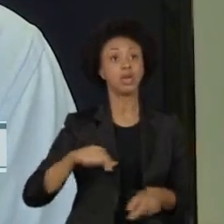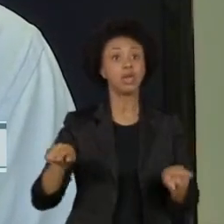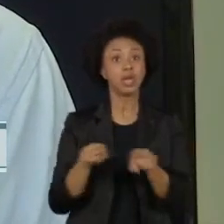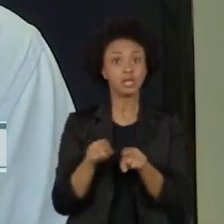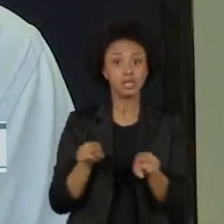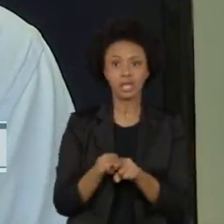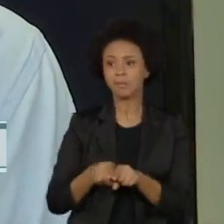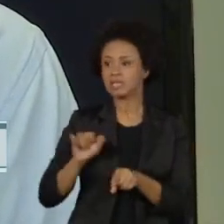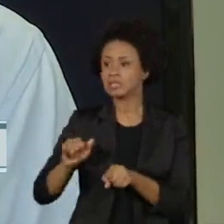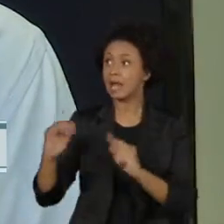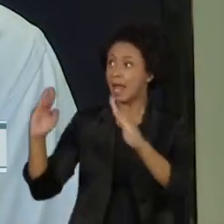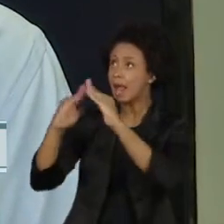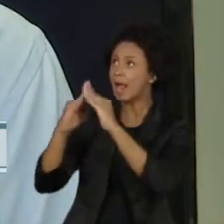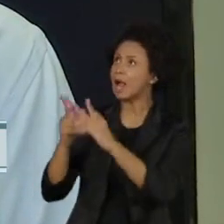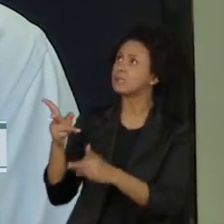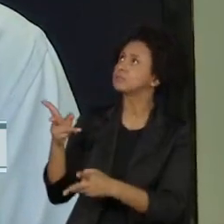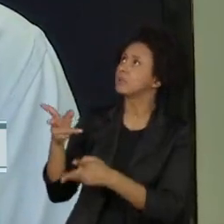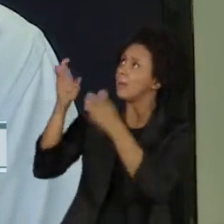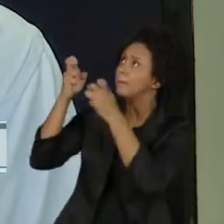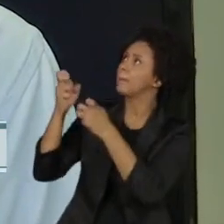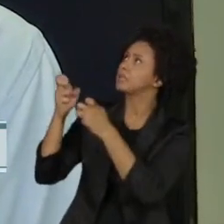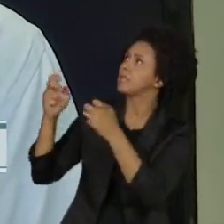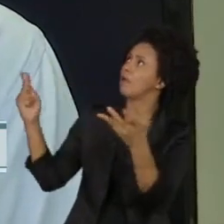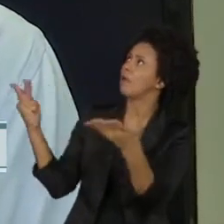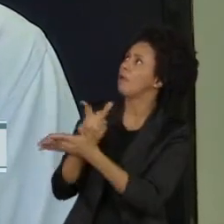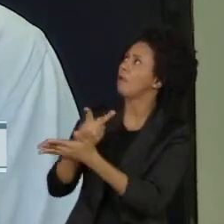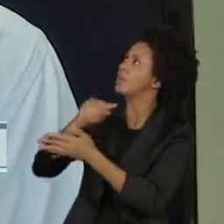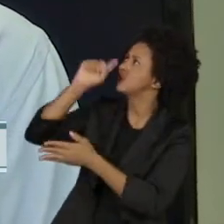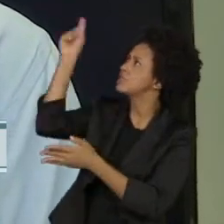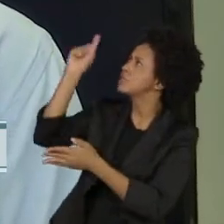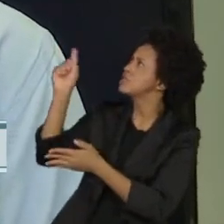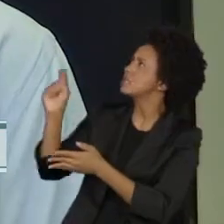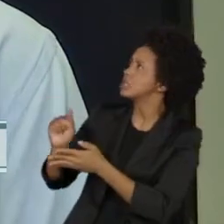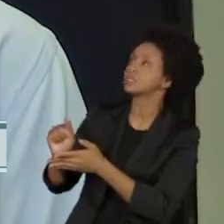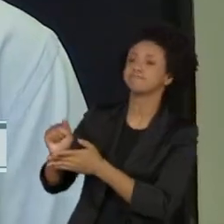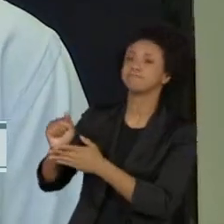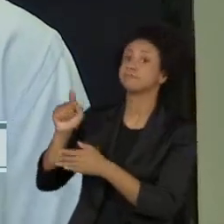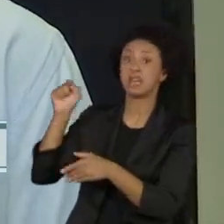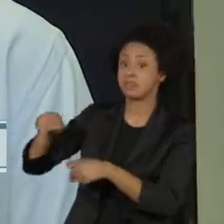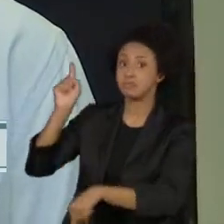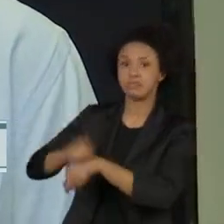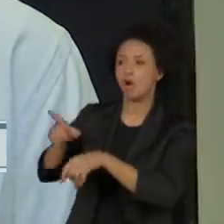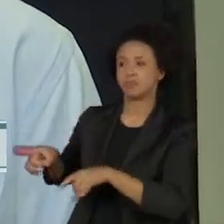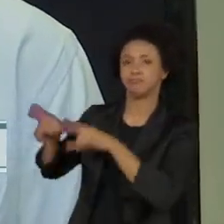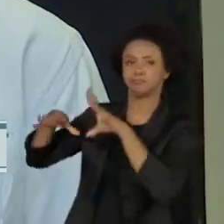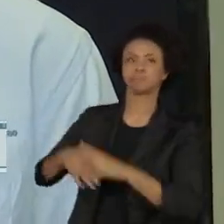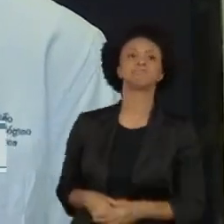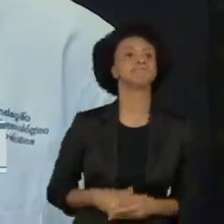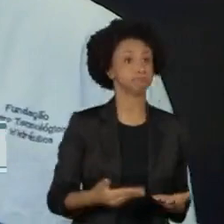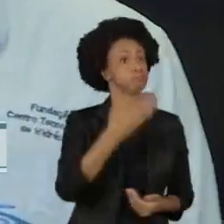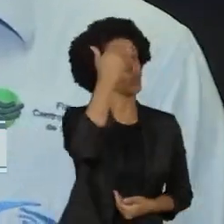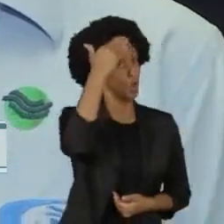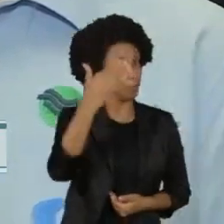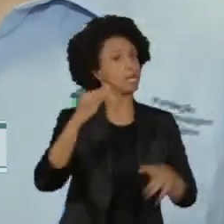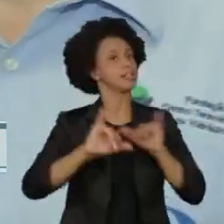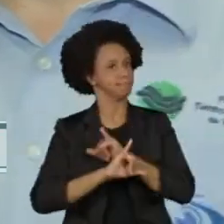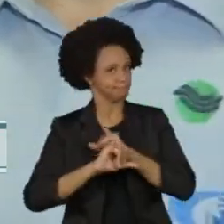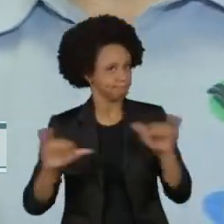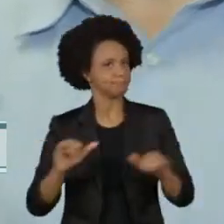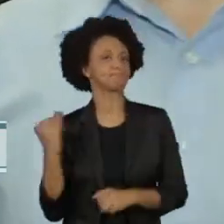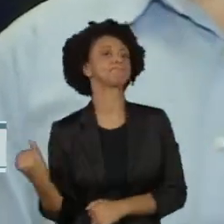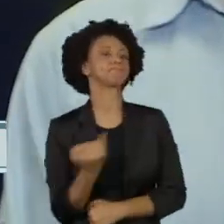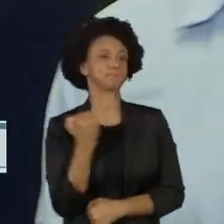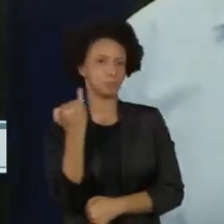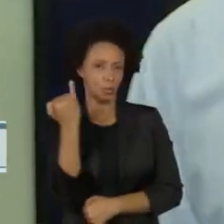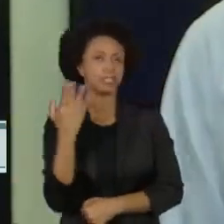das moradias e procurar ajuda nesses casos. Tá certo, Tomás. Muito obrigada por esse importante alerta sobre